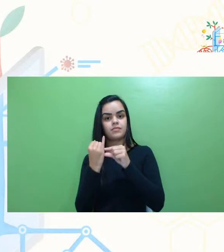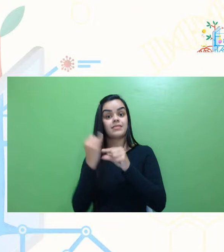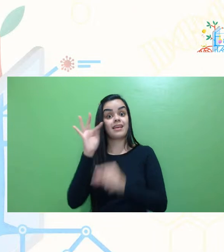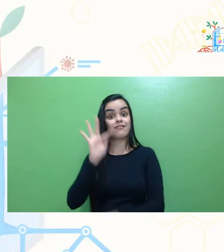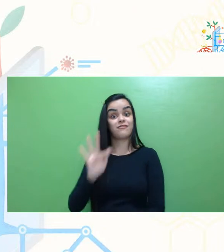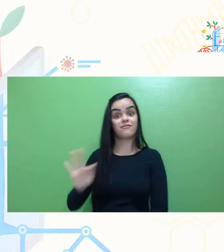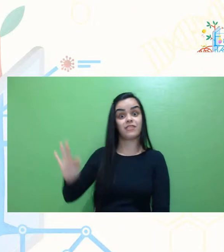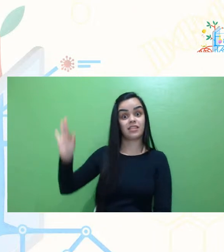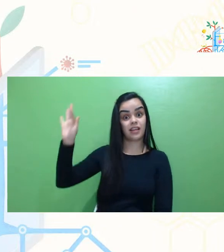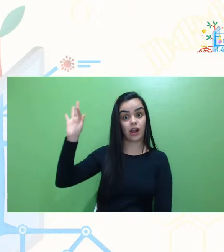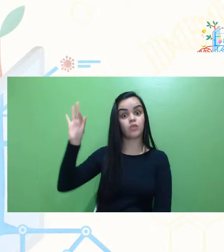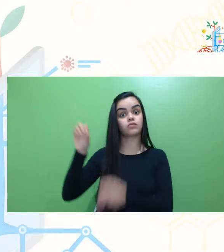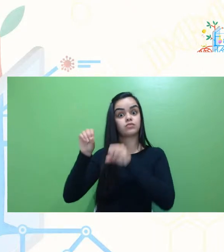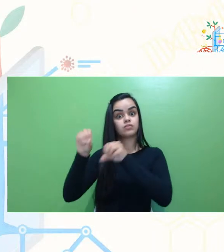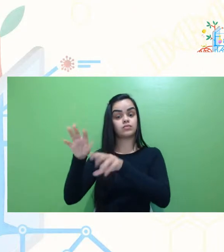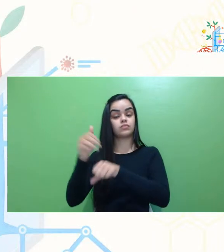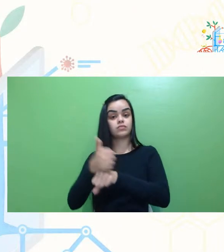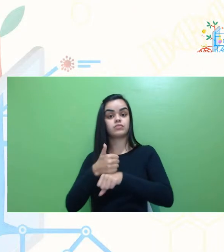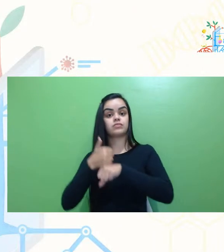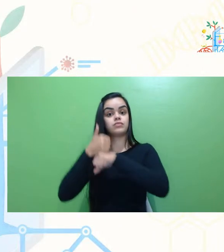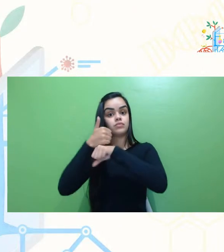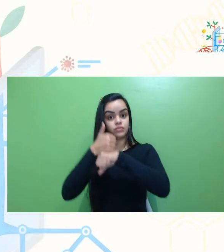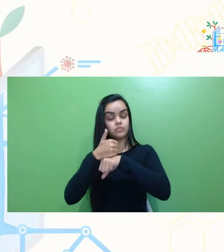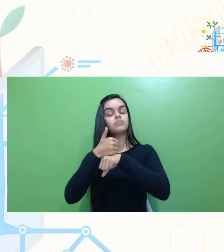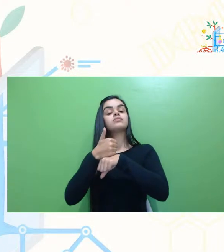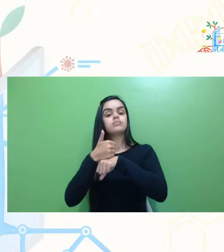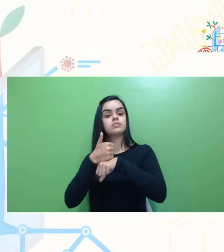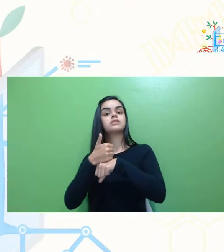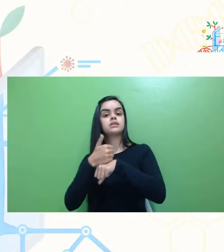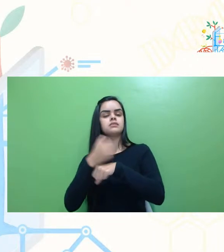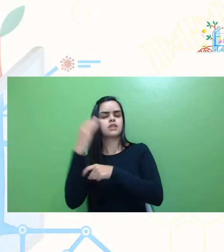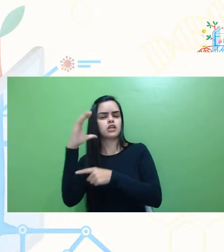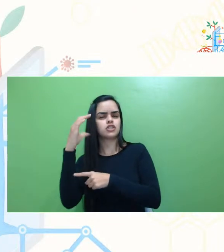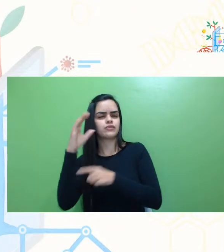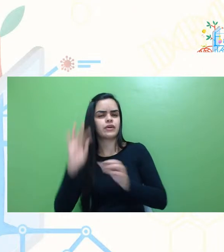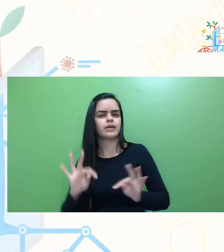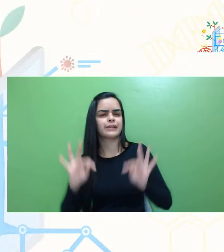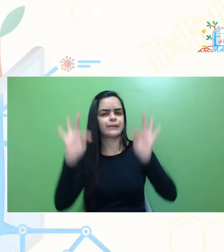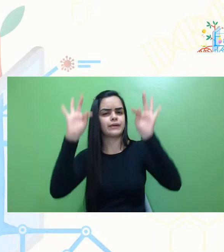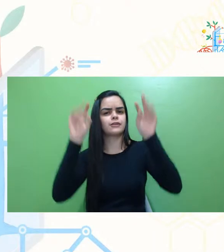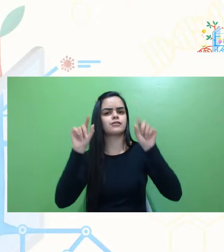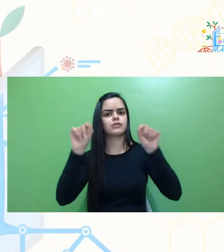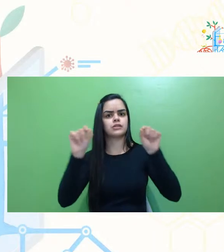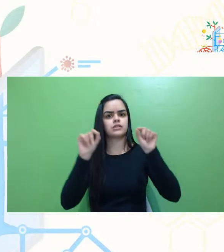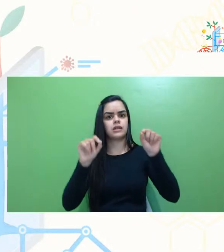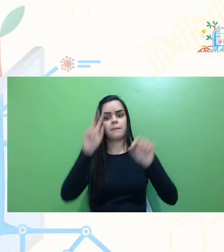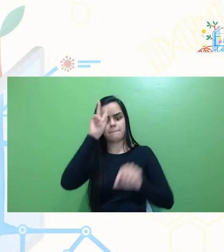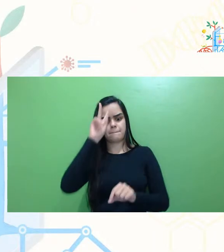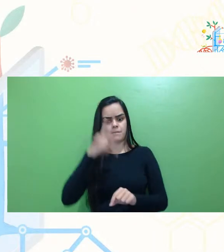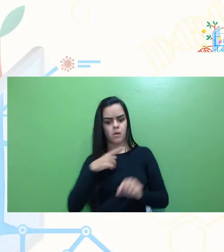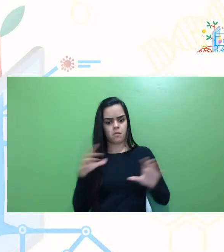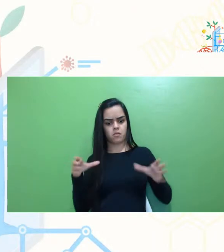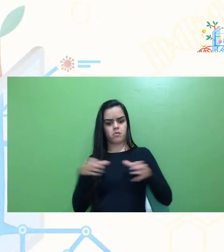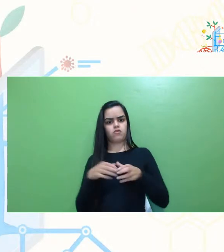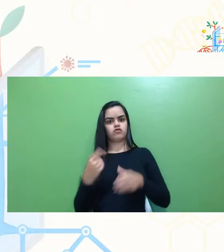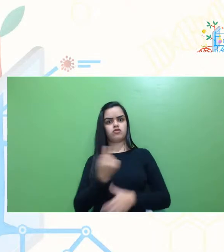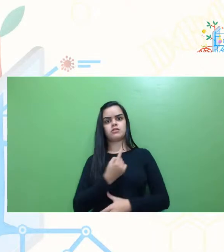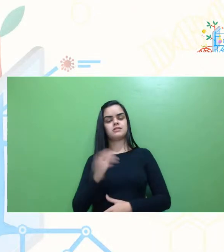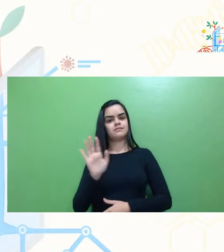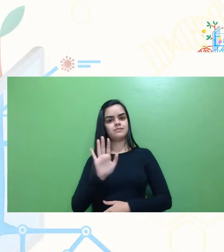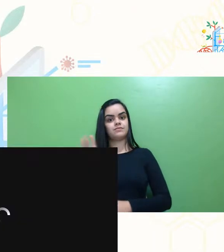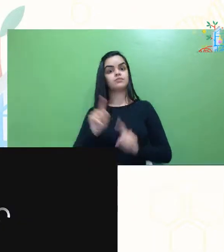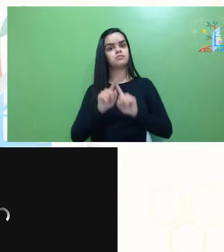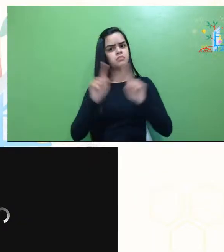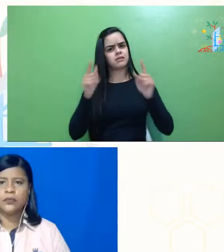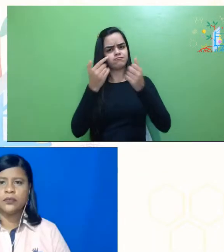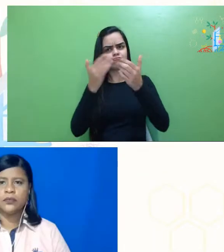de educação profissional, científica e tecnológica, né, que é de não se fechar em si mesmo, né, é de se